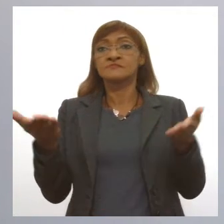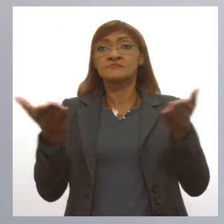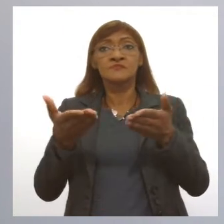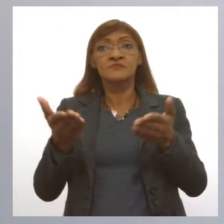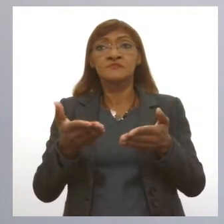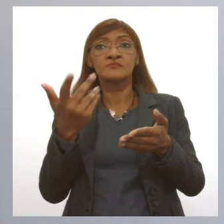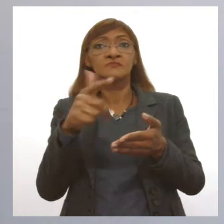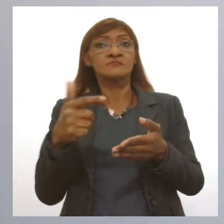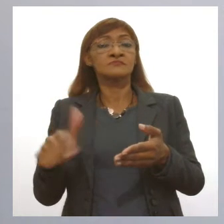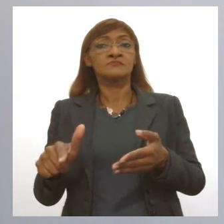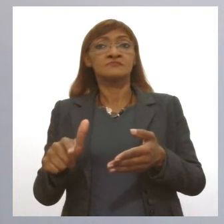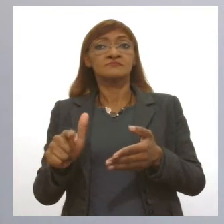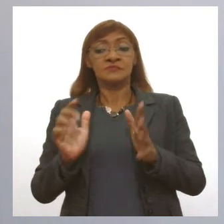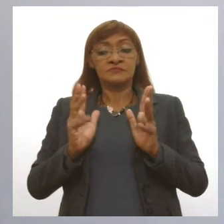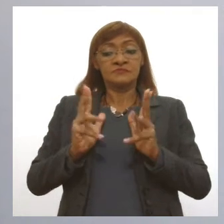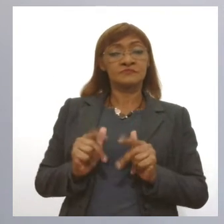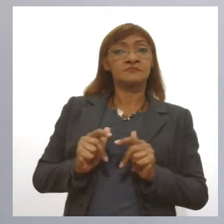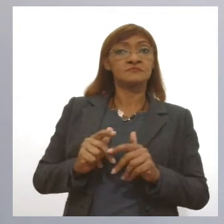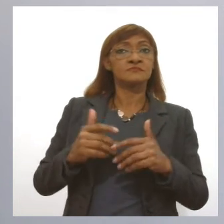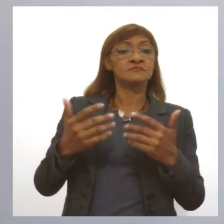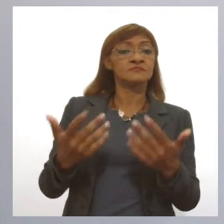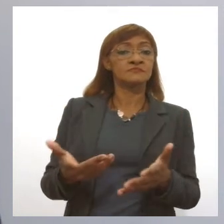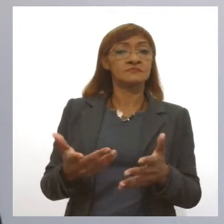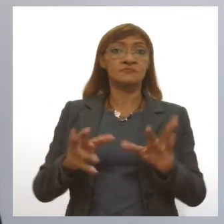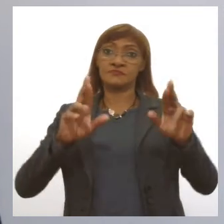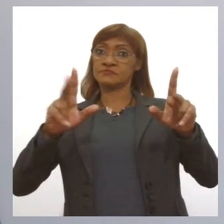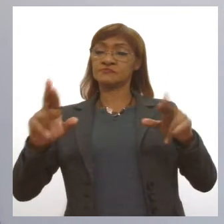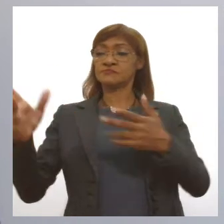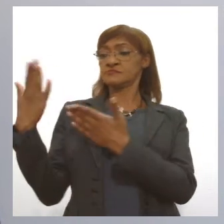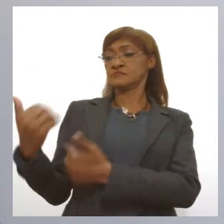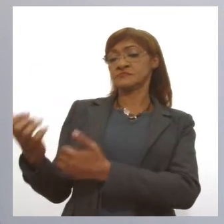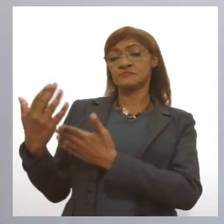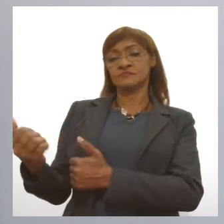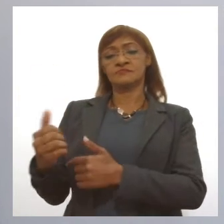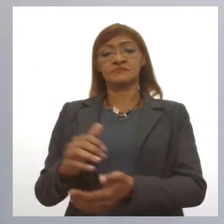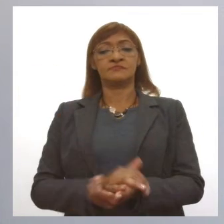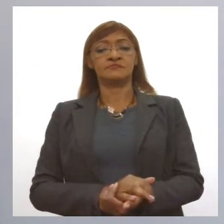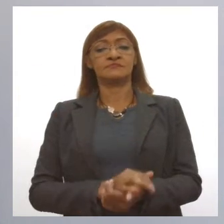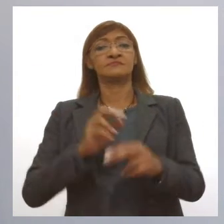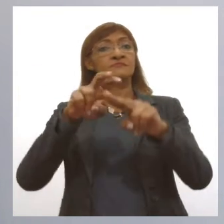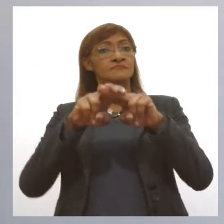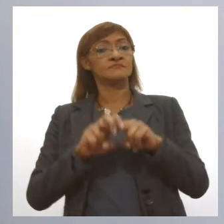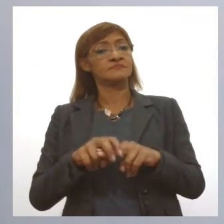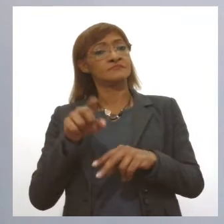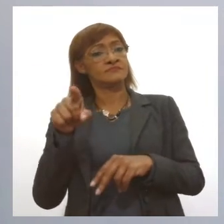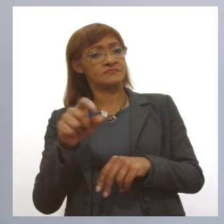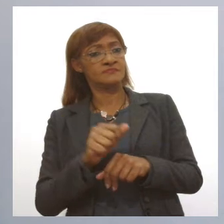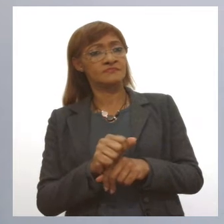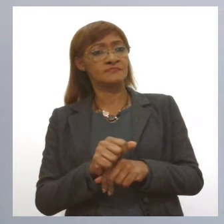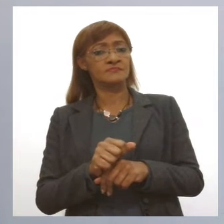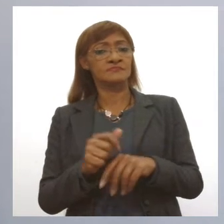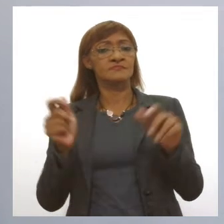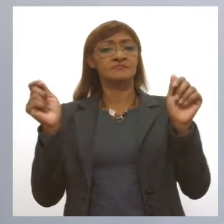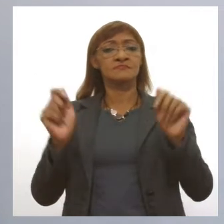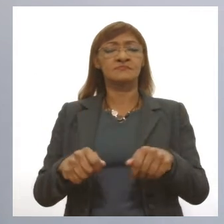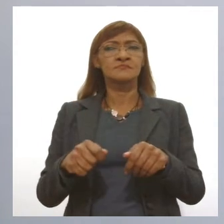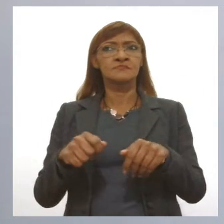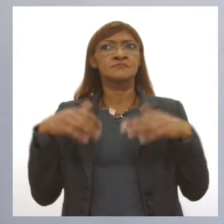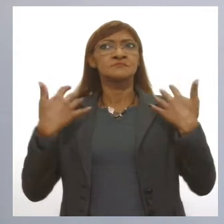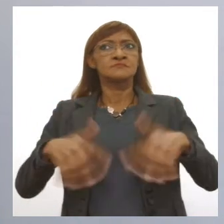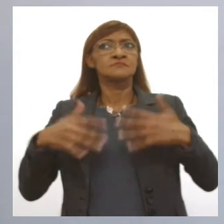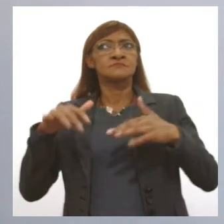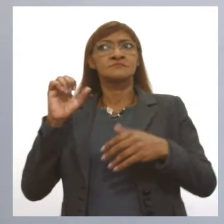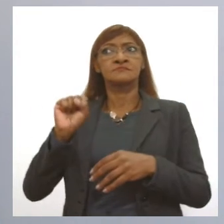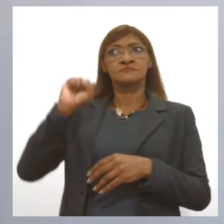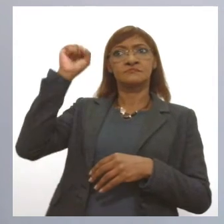imunológico já não é tão eficiente quanto no jovem. Então, por isso que os idosos eles se adoecem mais com gravidade e